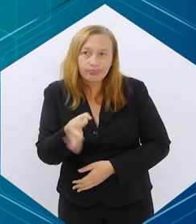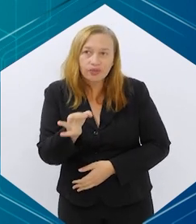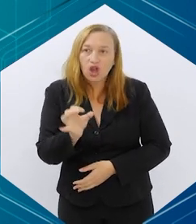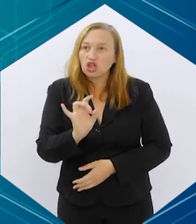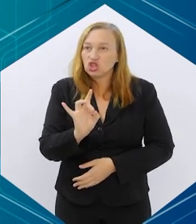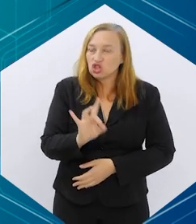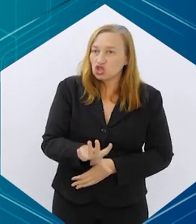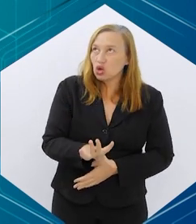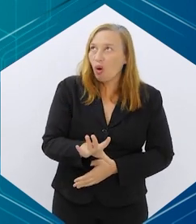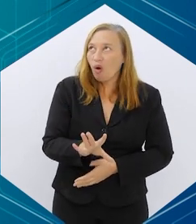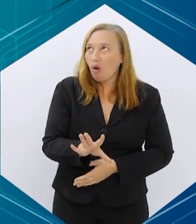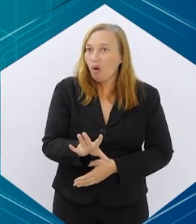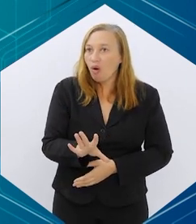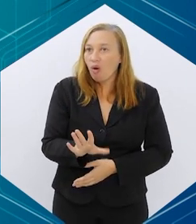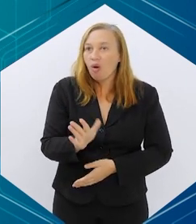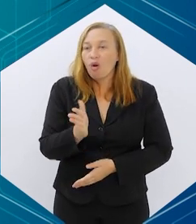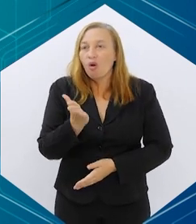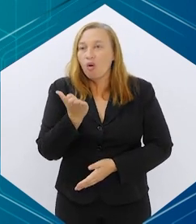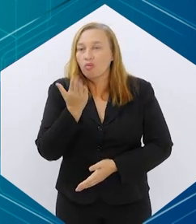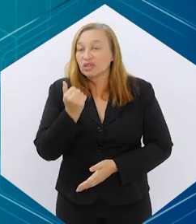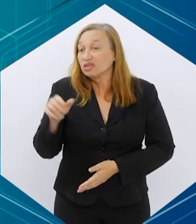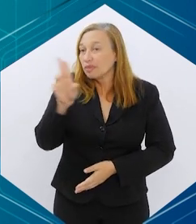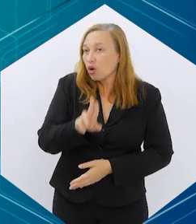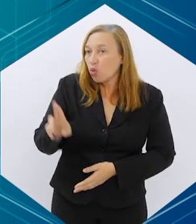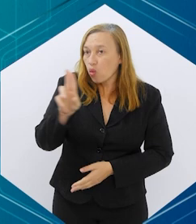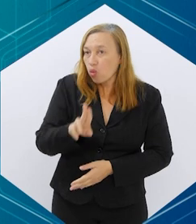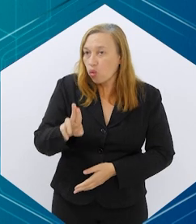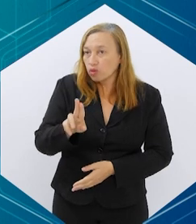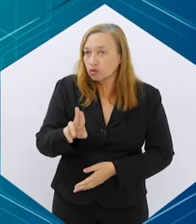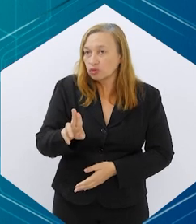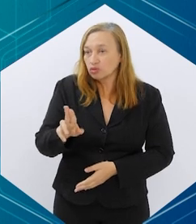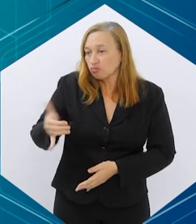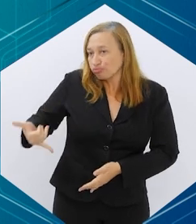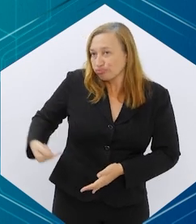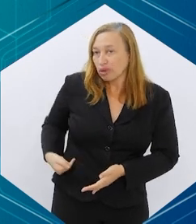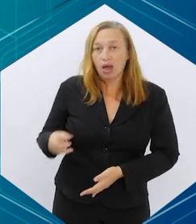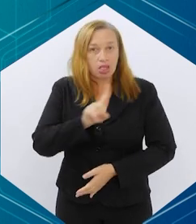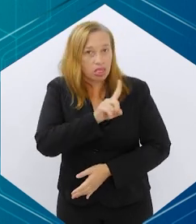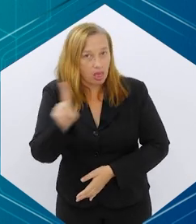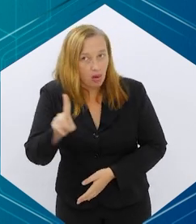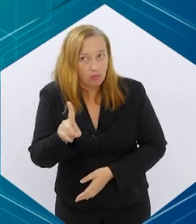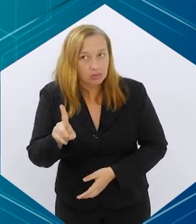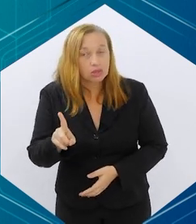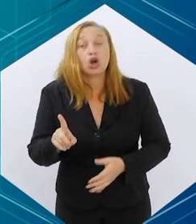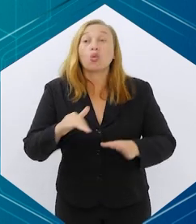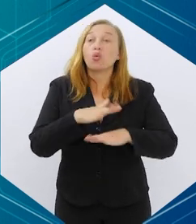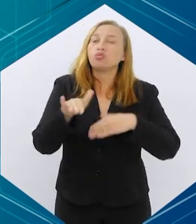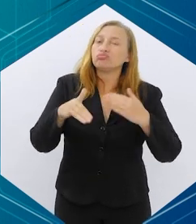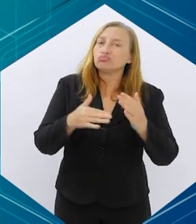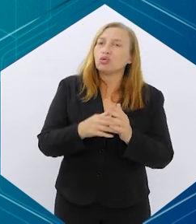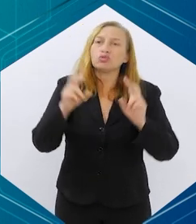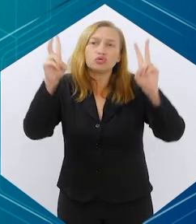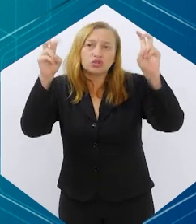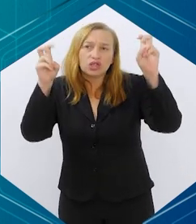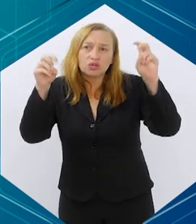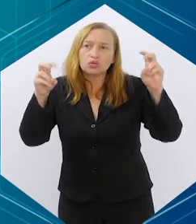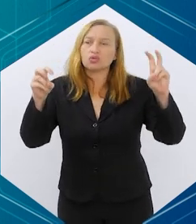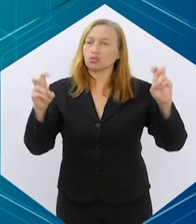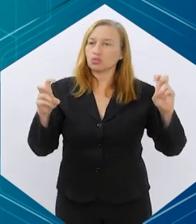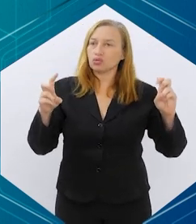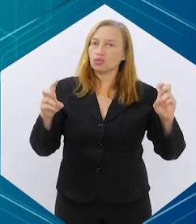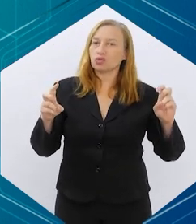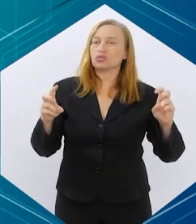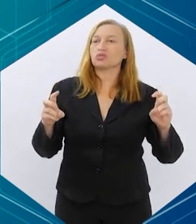obviamente, não vai ser só a alimentação para o uso do medicamento. E aí, com todas as questões que